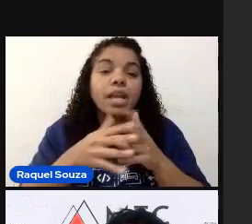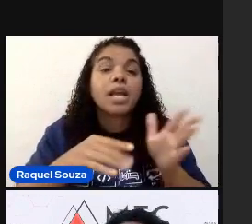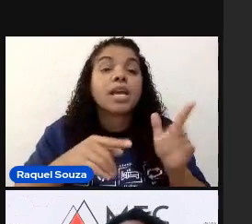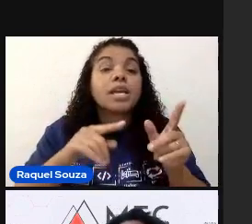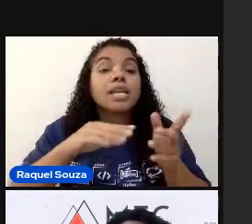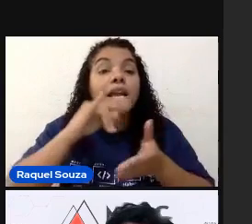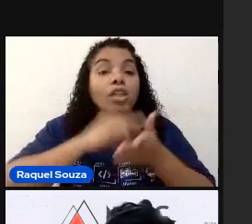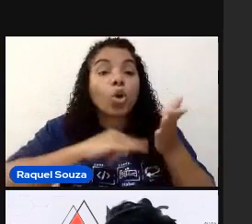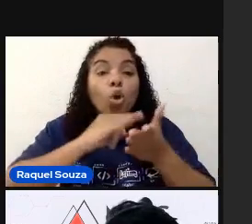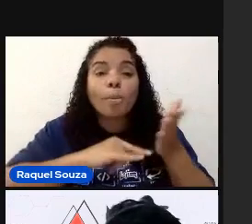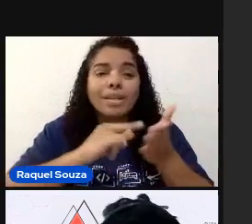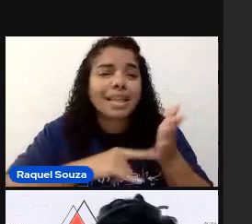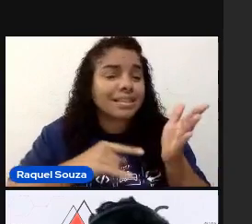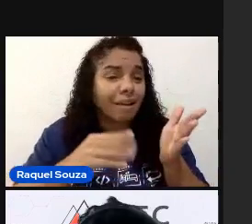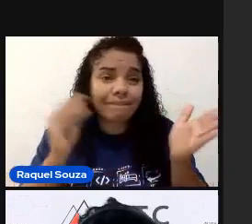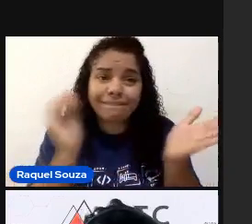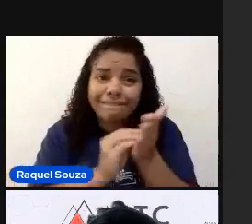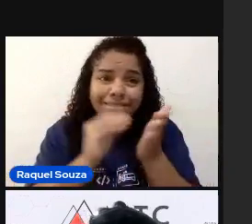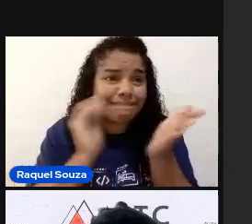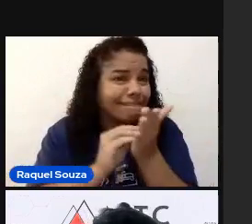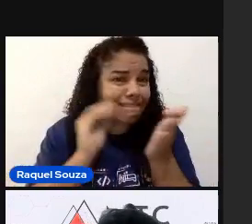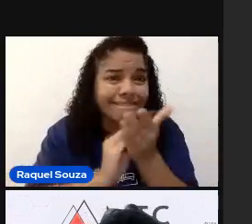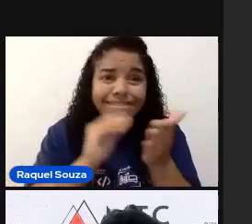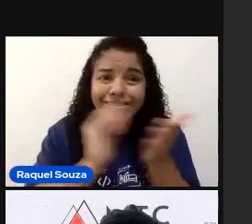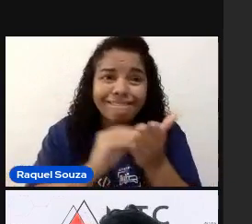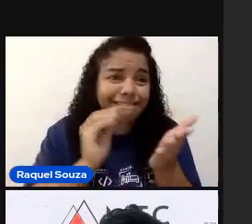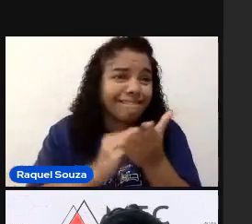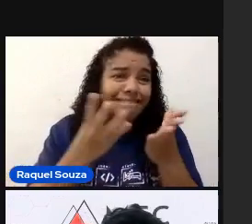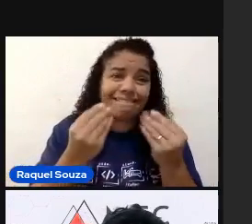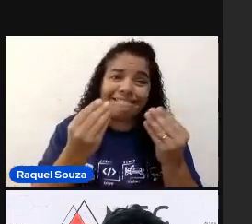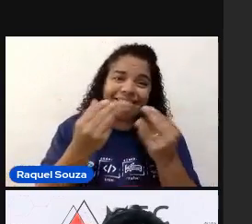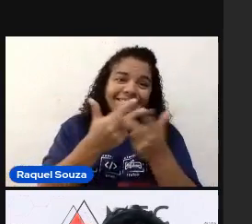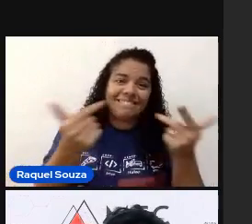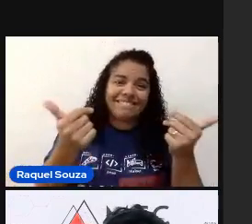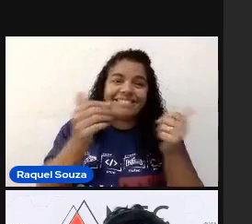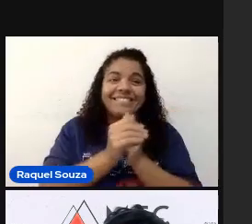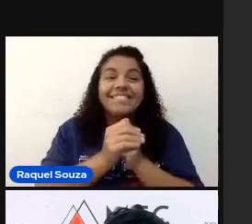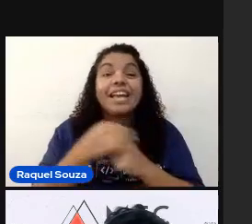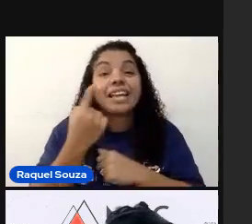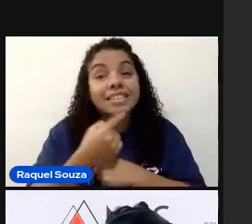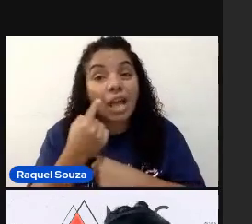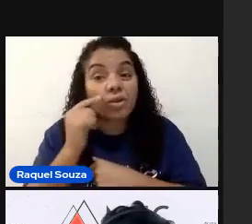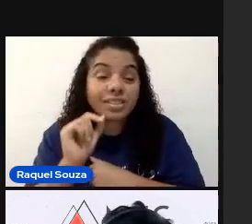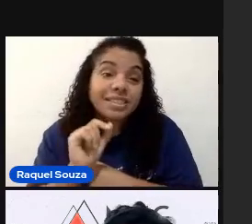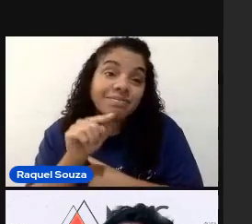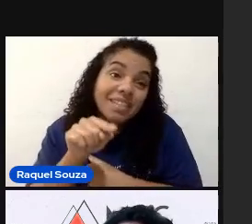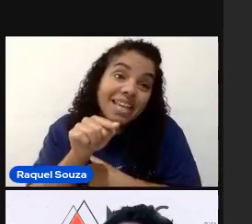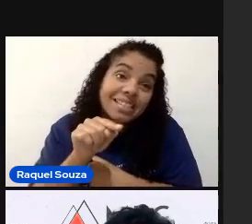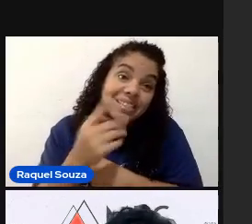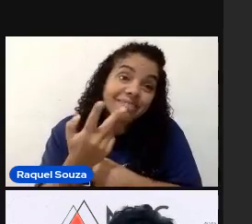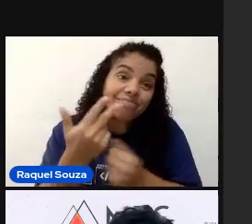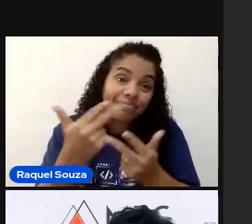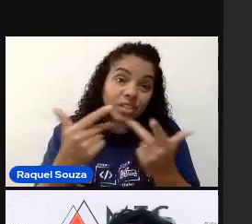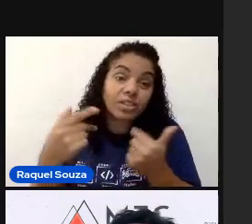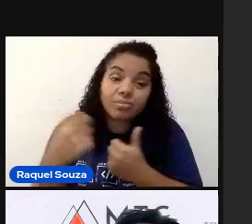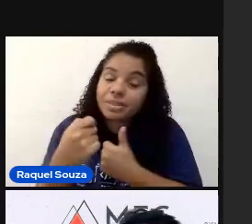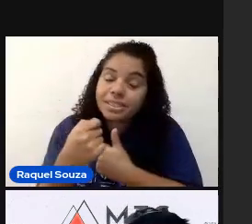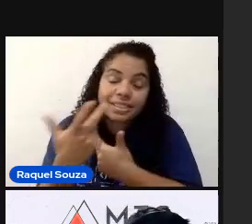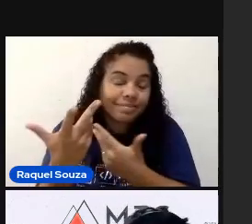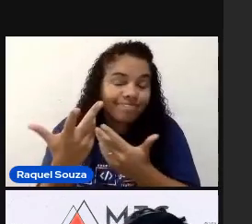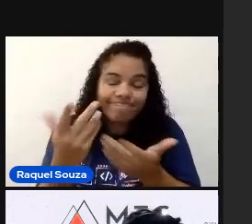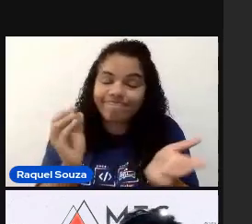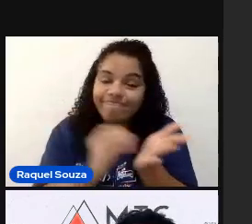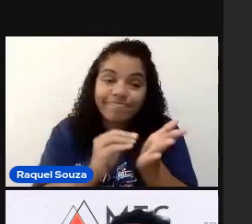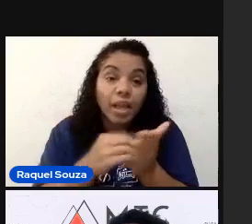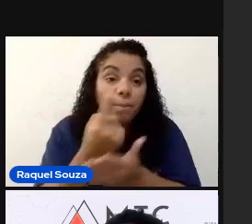é fraquíssima. Então, assim... Esse é um ponto que deseja muito a desejar. Então, para